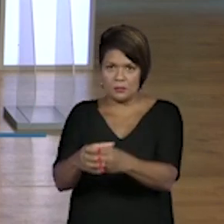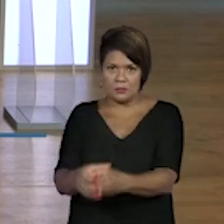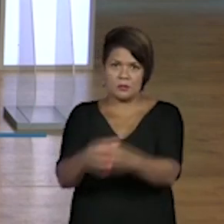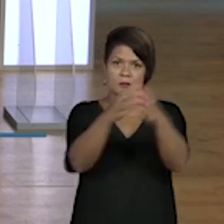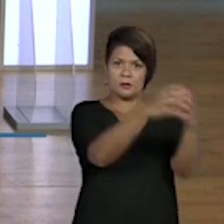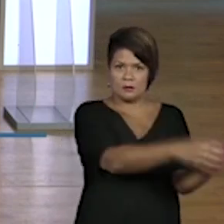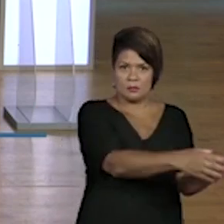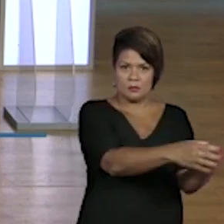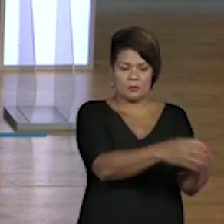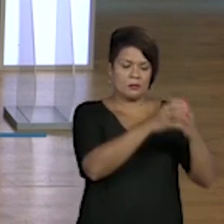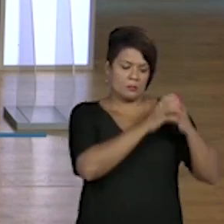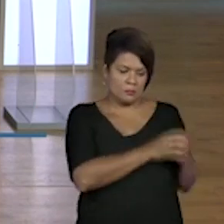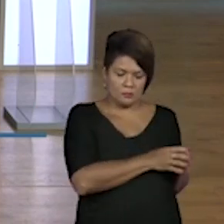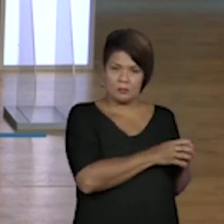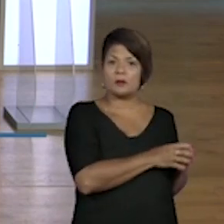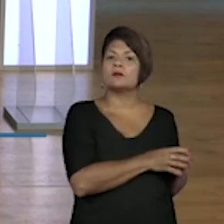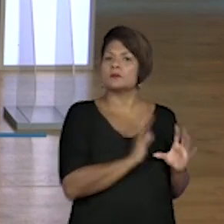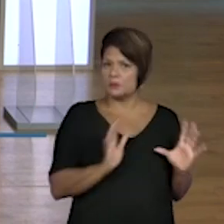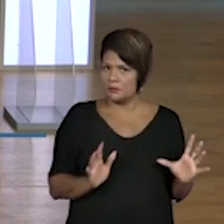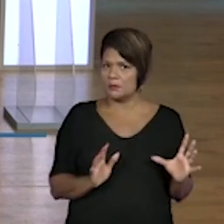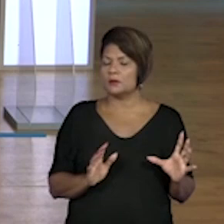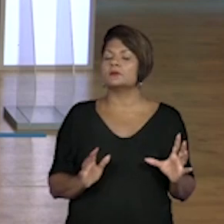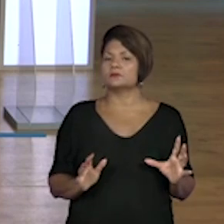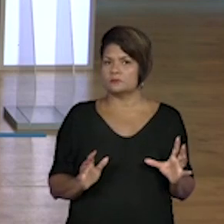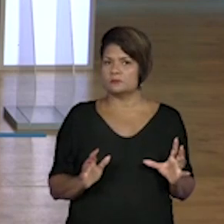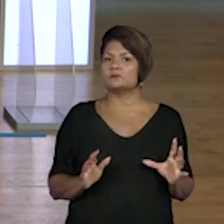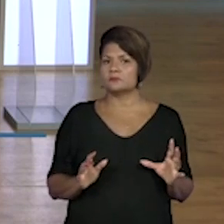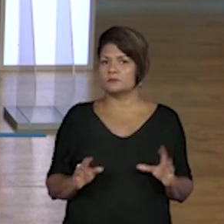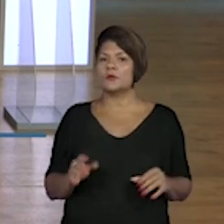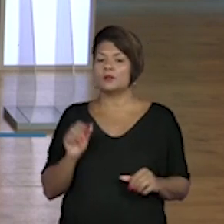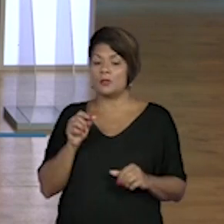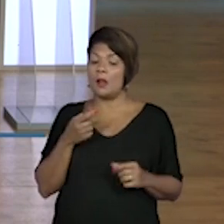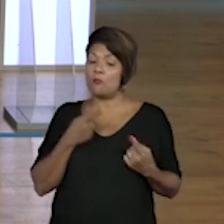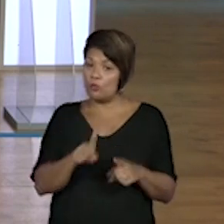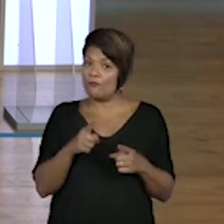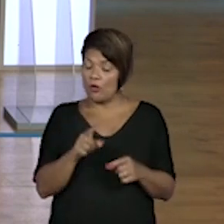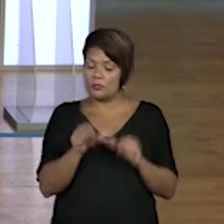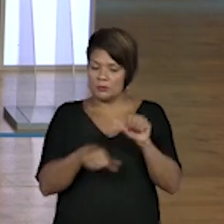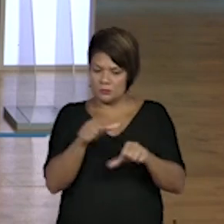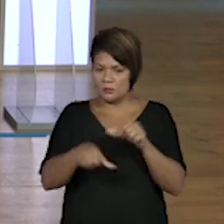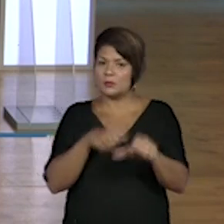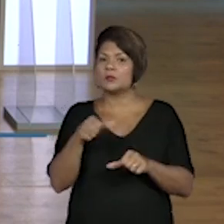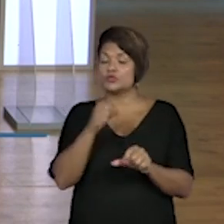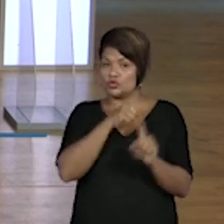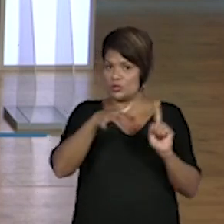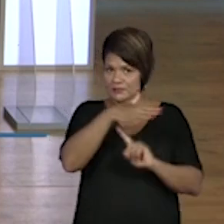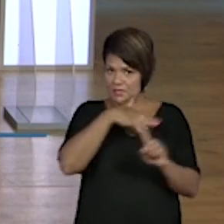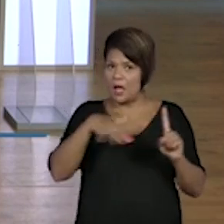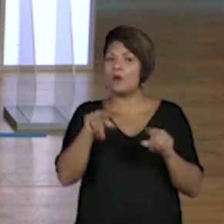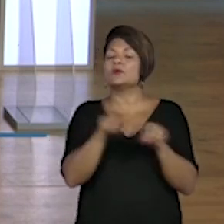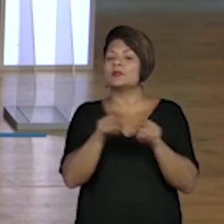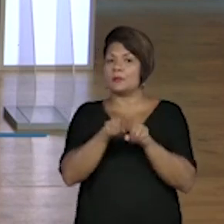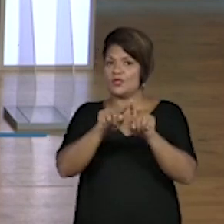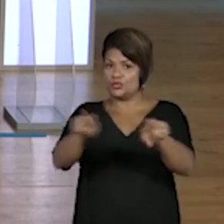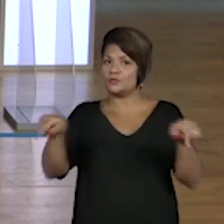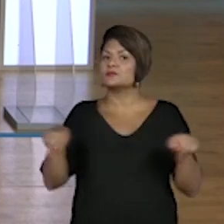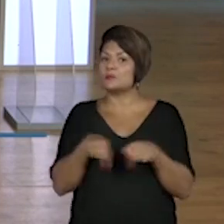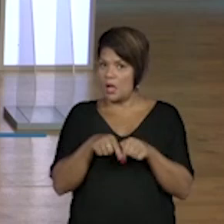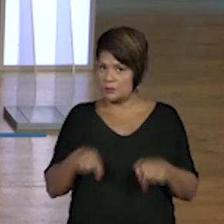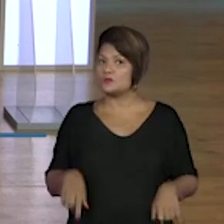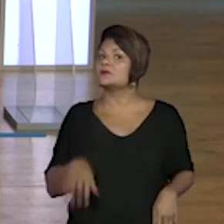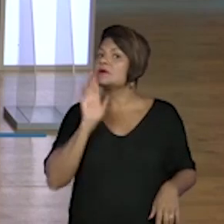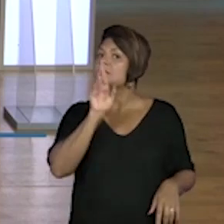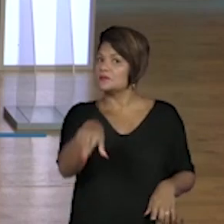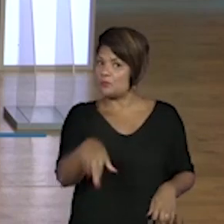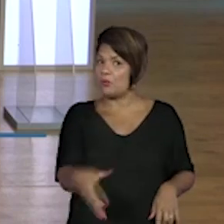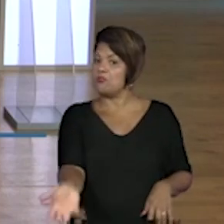diversas razões. Exatamente. Provocando transformações socioespaciais. Uau, essa resposta foi